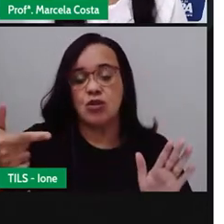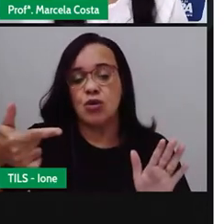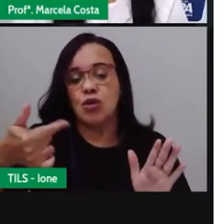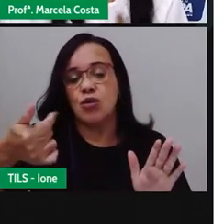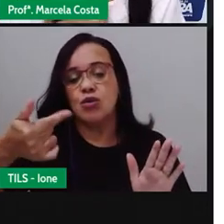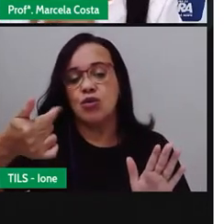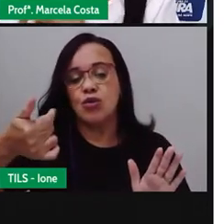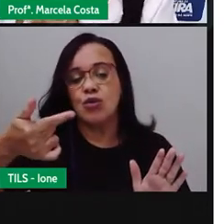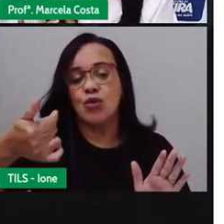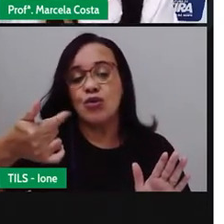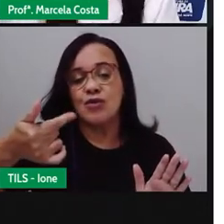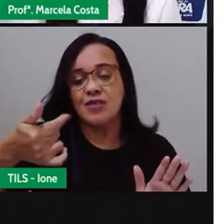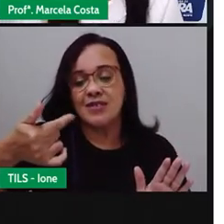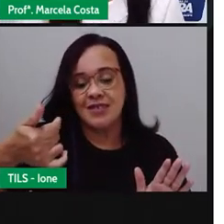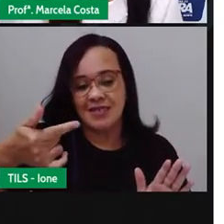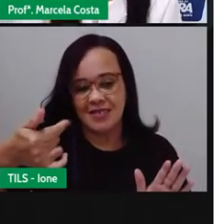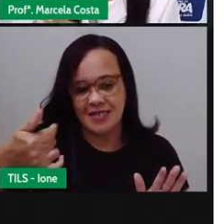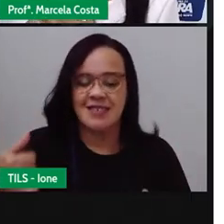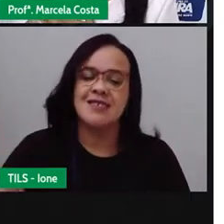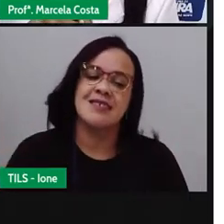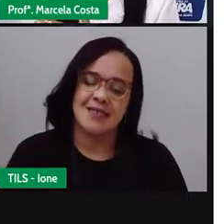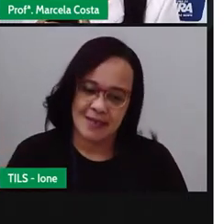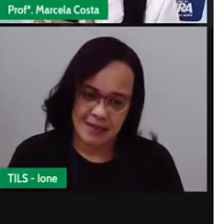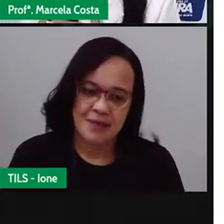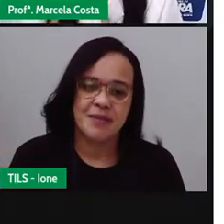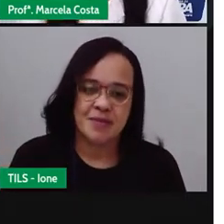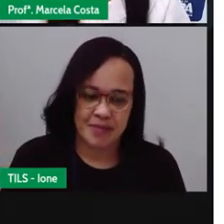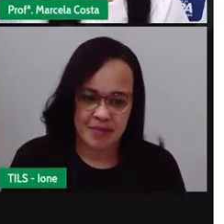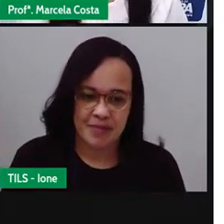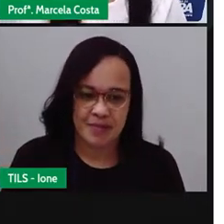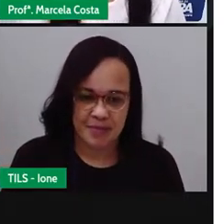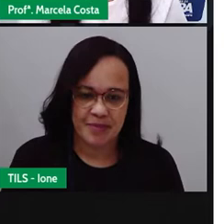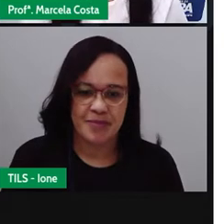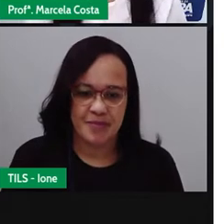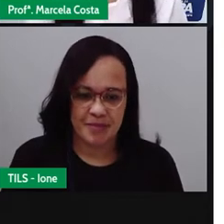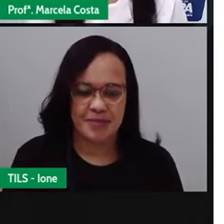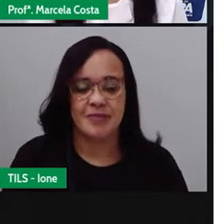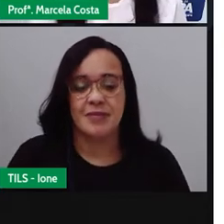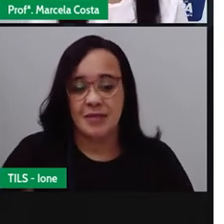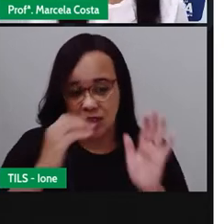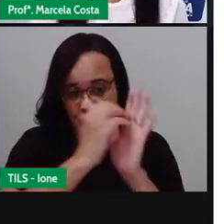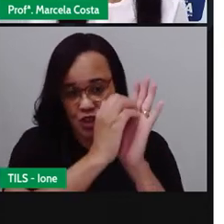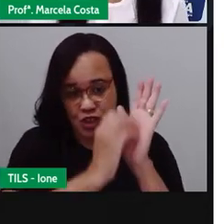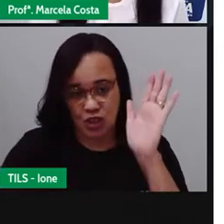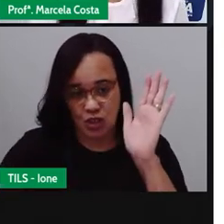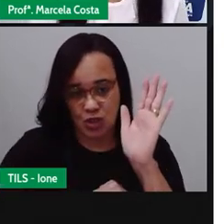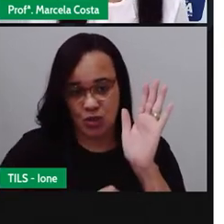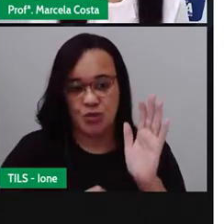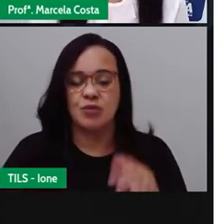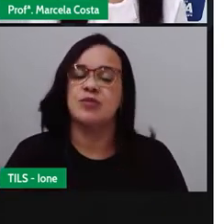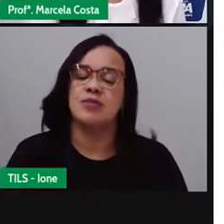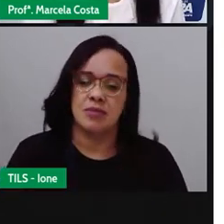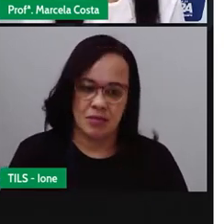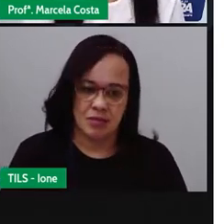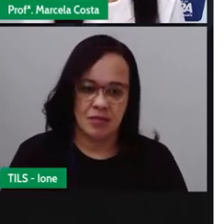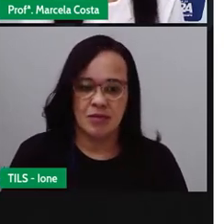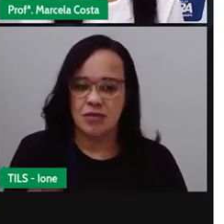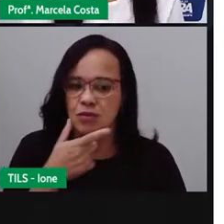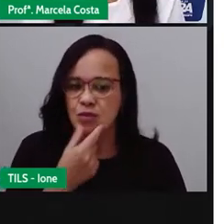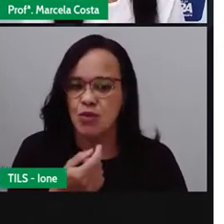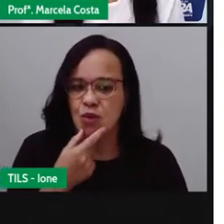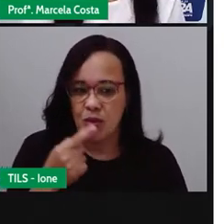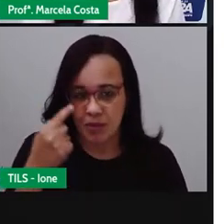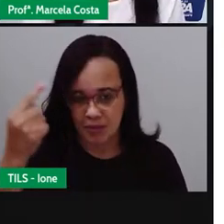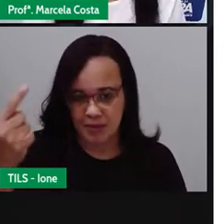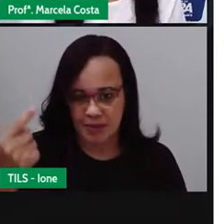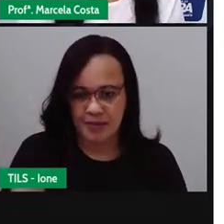que foram, ó, que lhe traídas, que diminuíam da quantidade que o José tinha lá no começo. E,